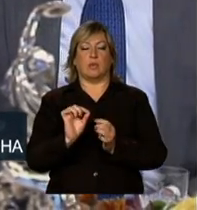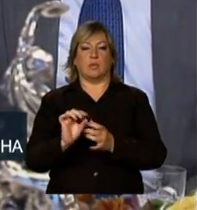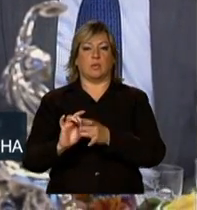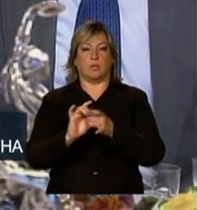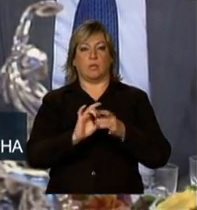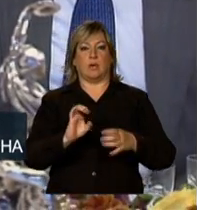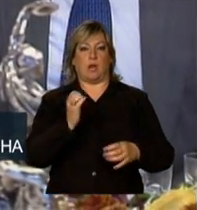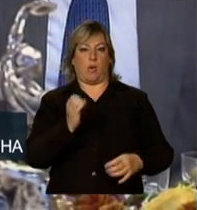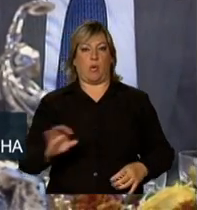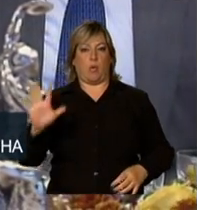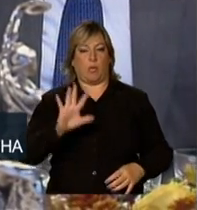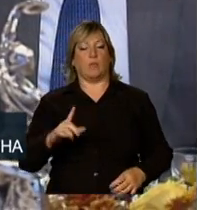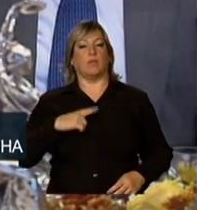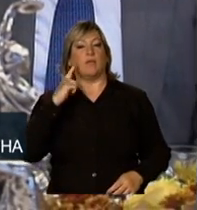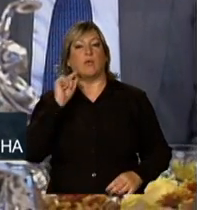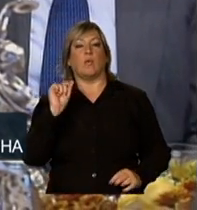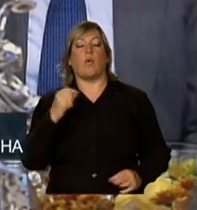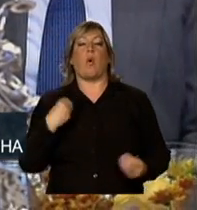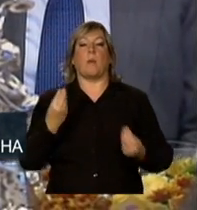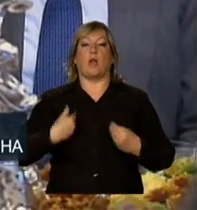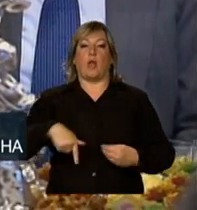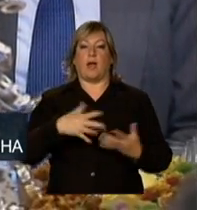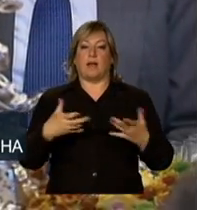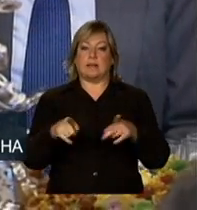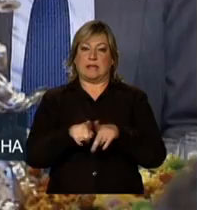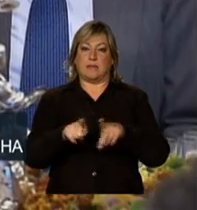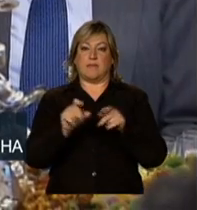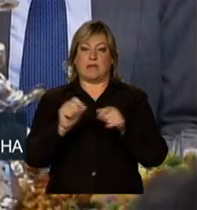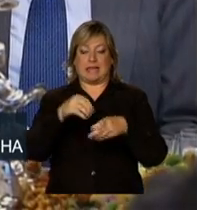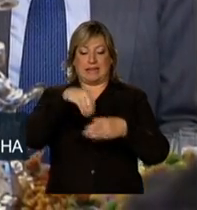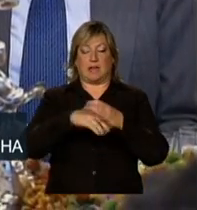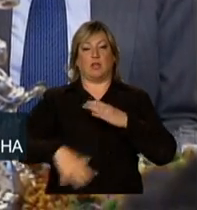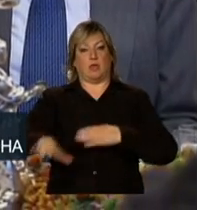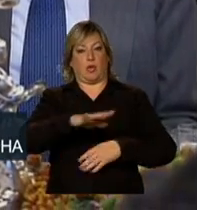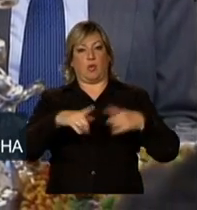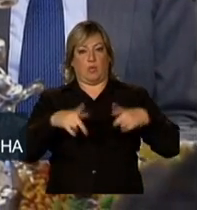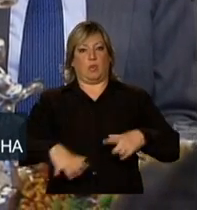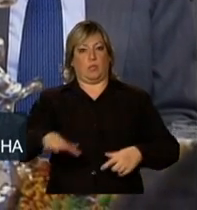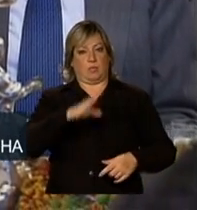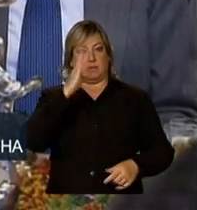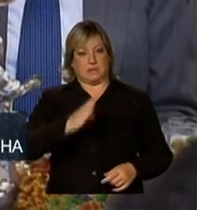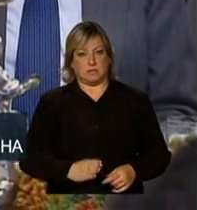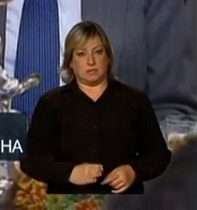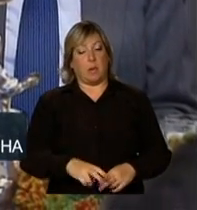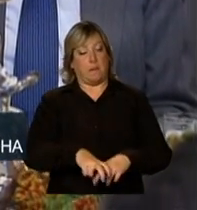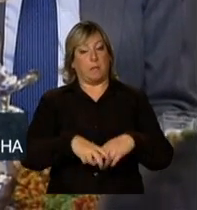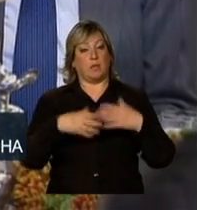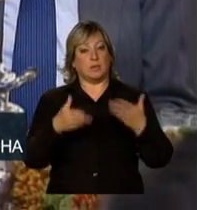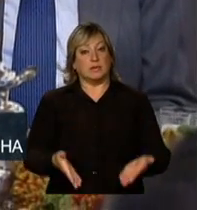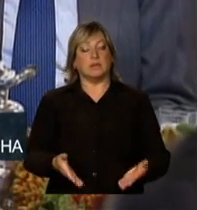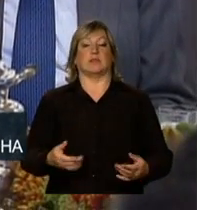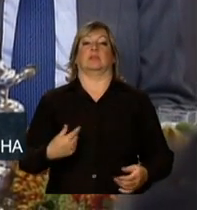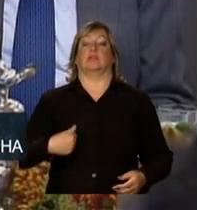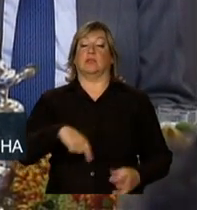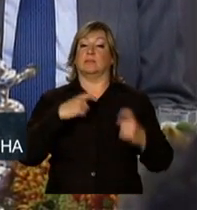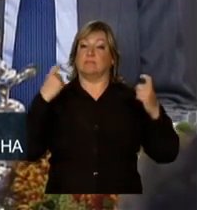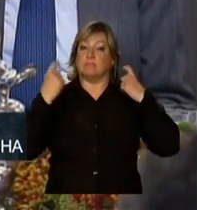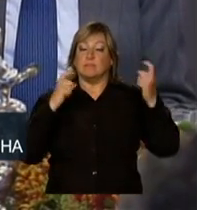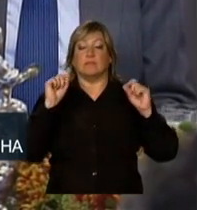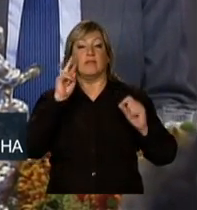uma inspiração para o que queríamos também construir em nossa região. Por essa razão, preocupam-nos as